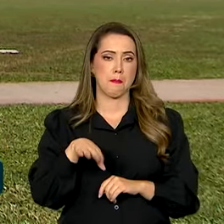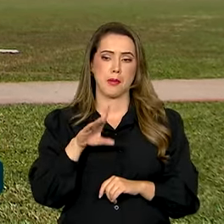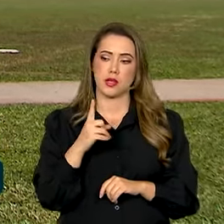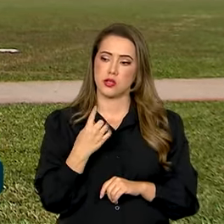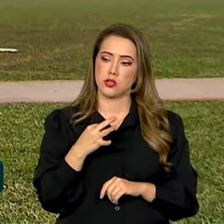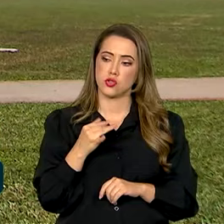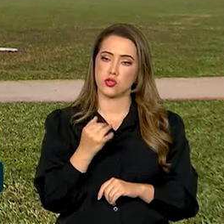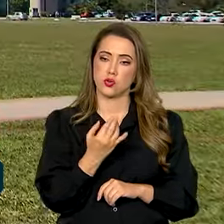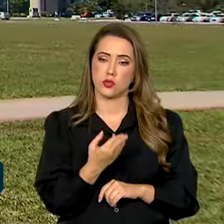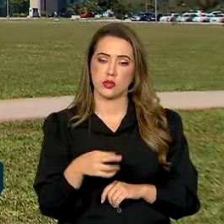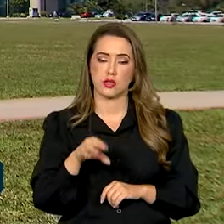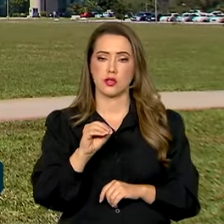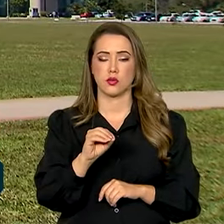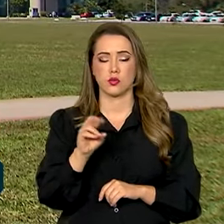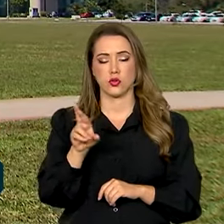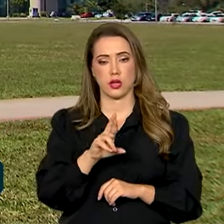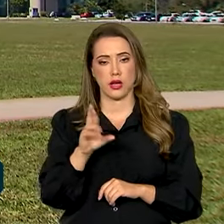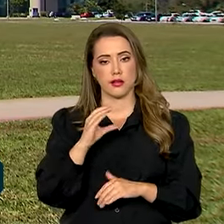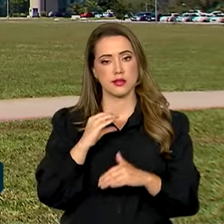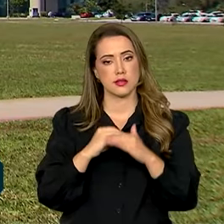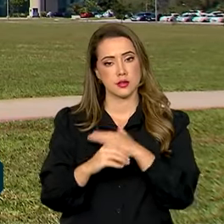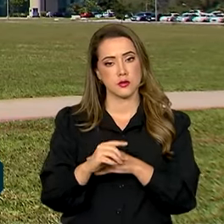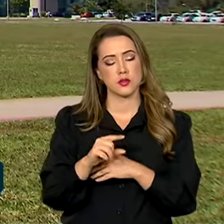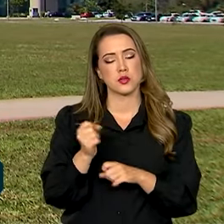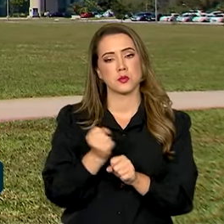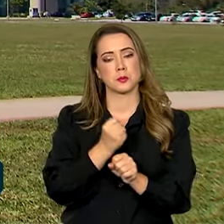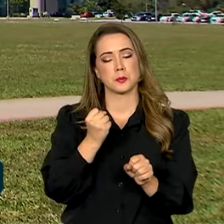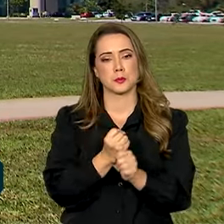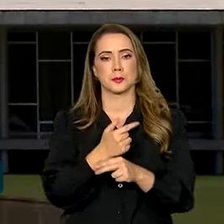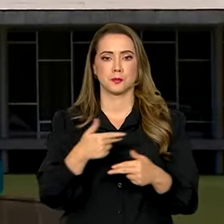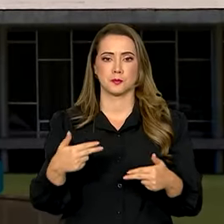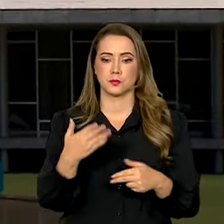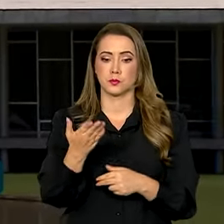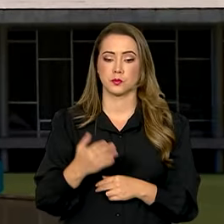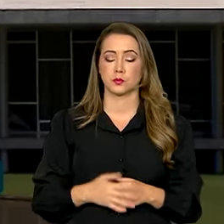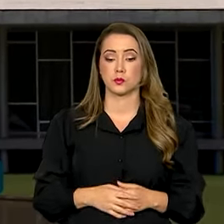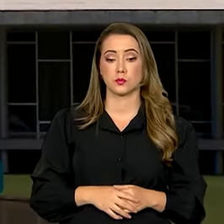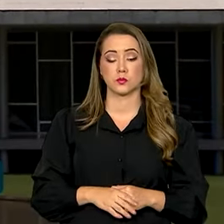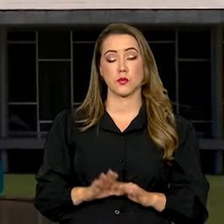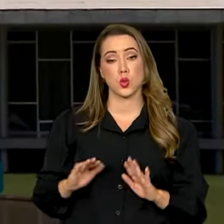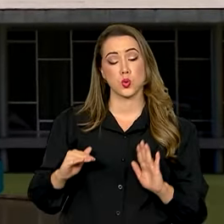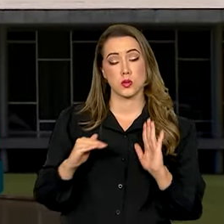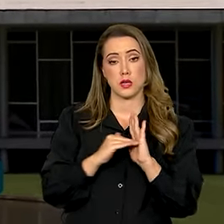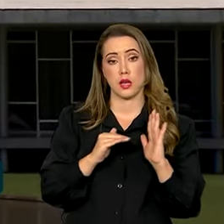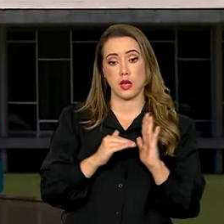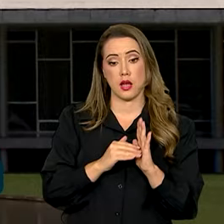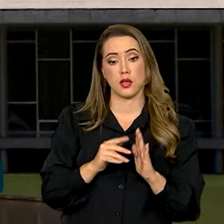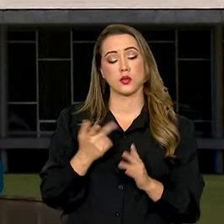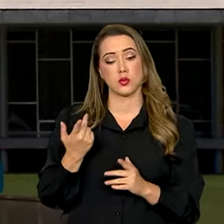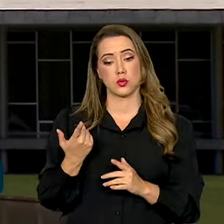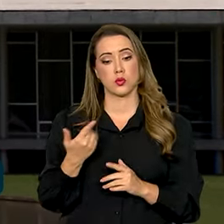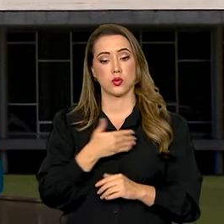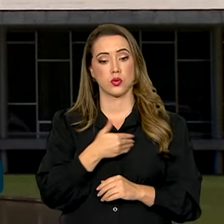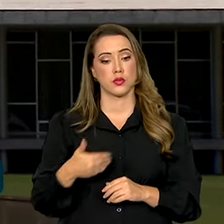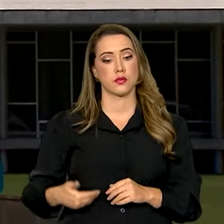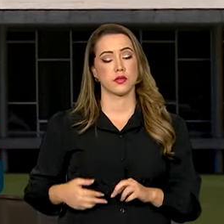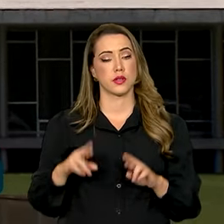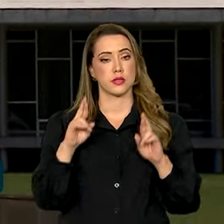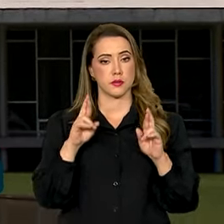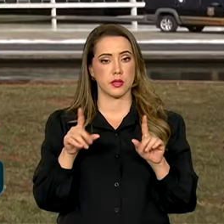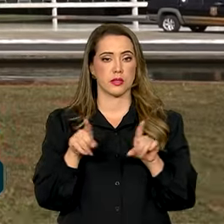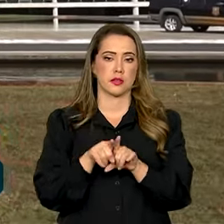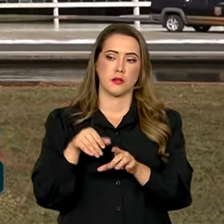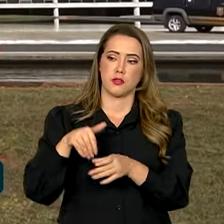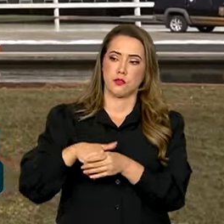trilhão de reais em investimentos em infraestrutura. No Senado, o governo espera votar também esta